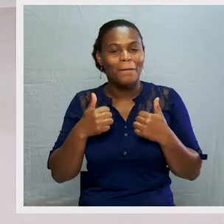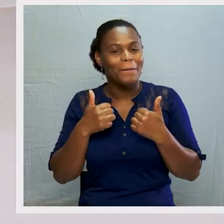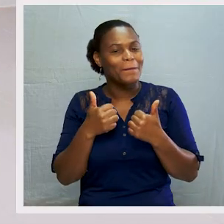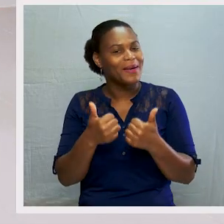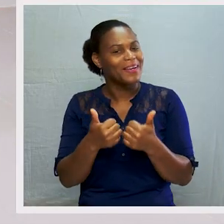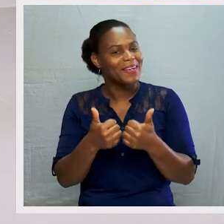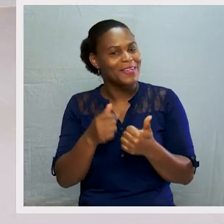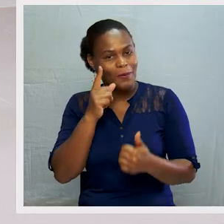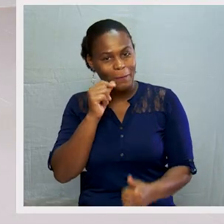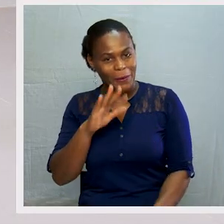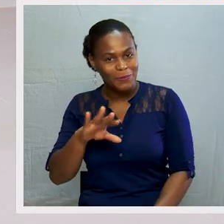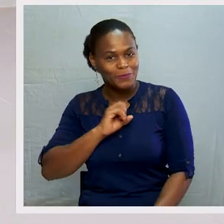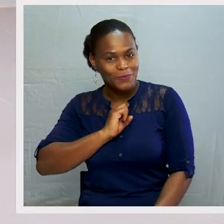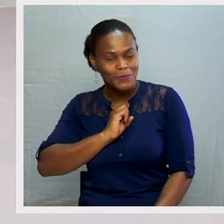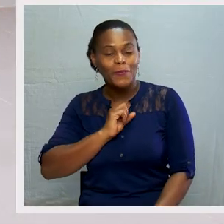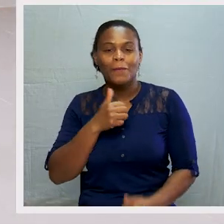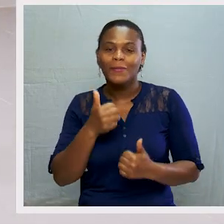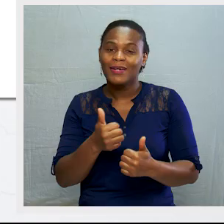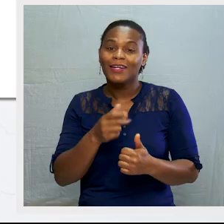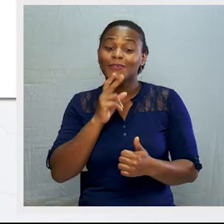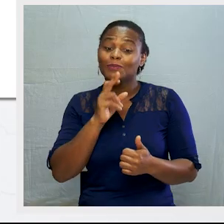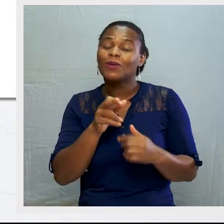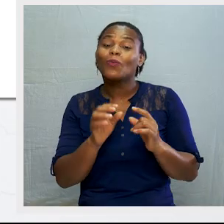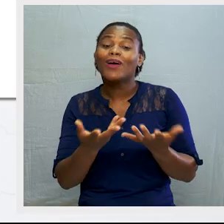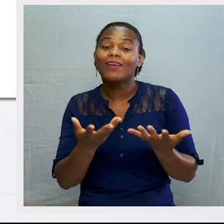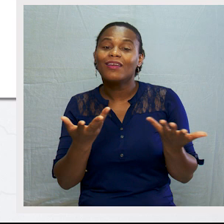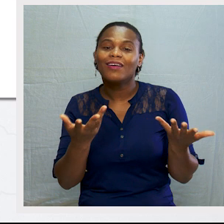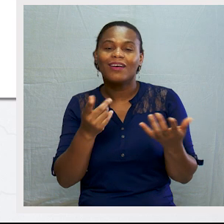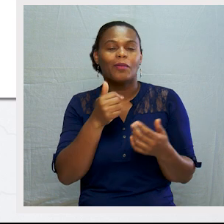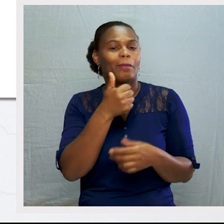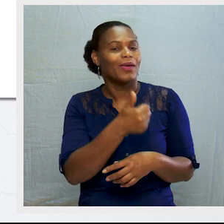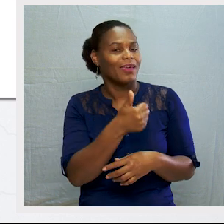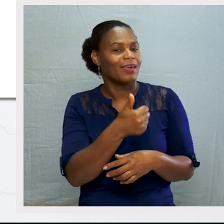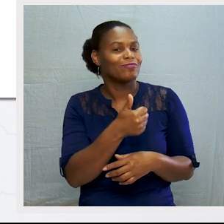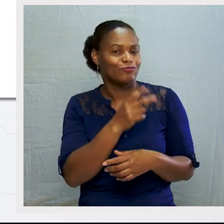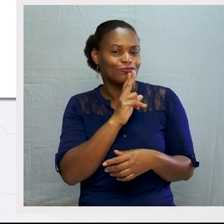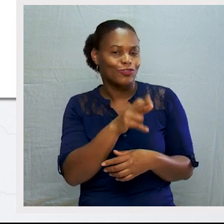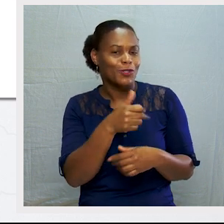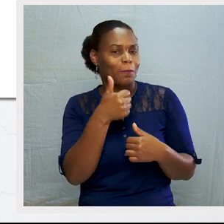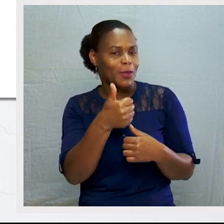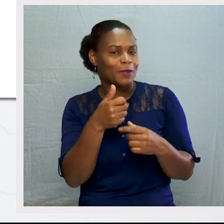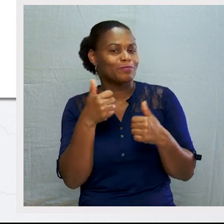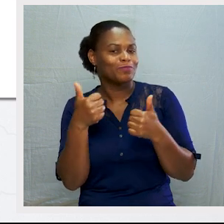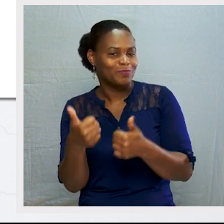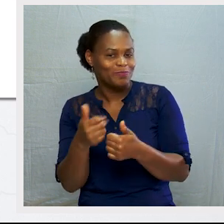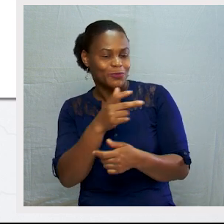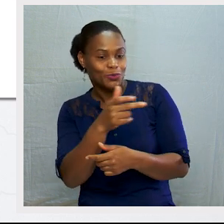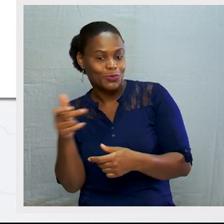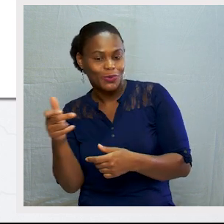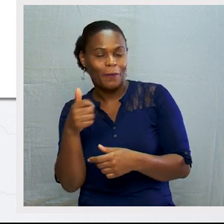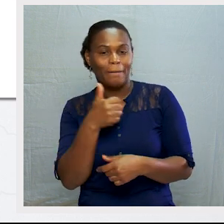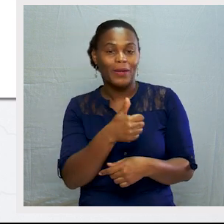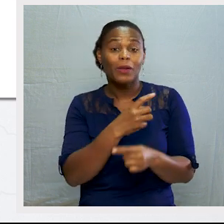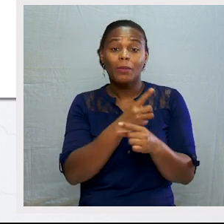Muito bem, meus meninos. É do ponto B. Da letra B. Então, é porque